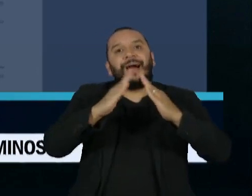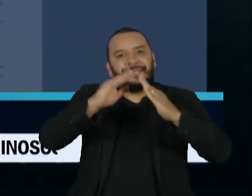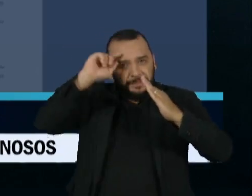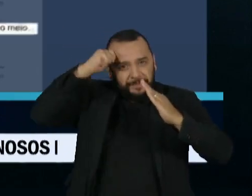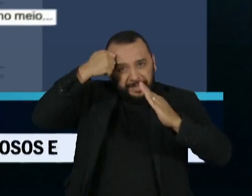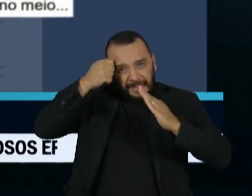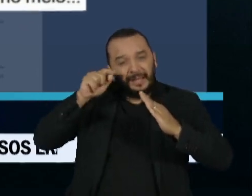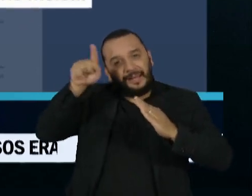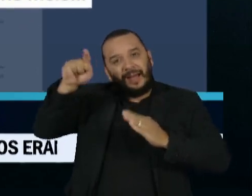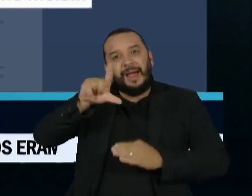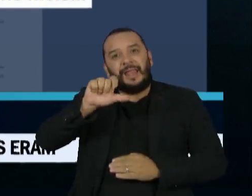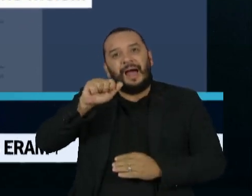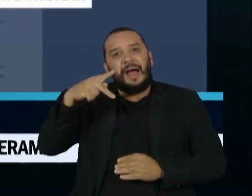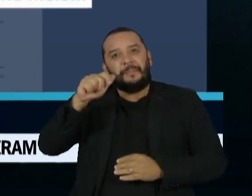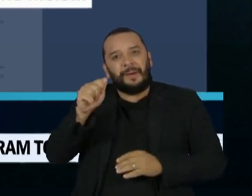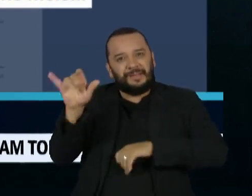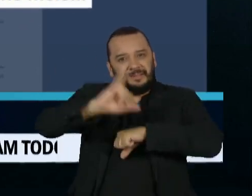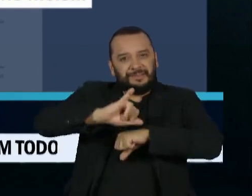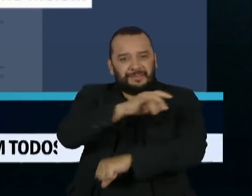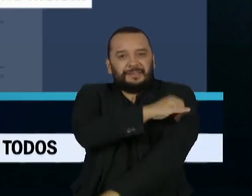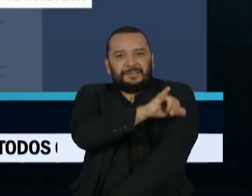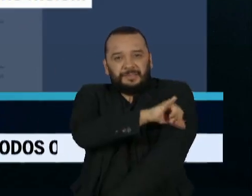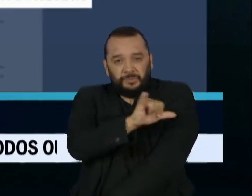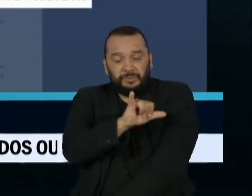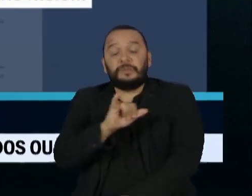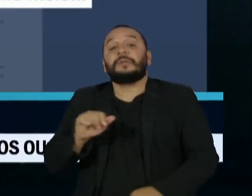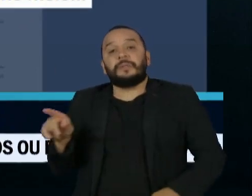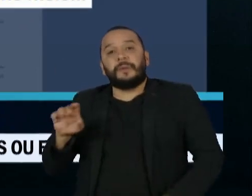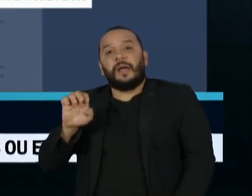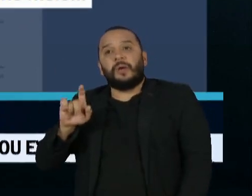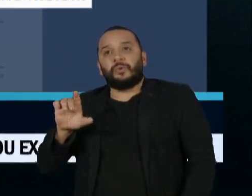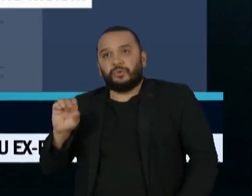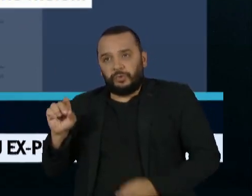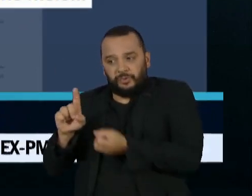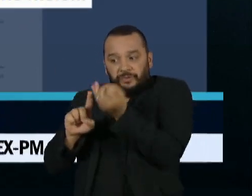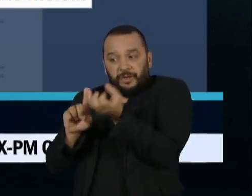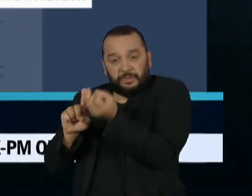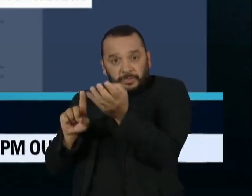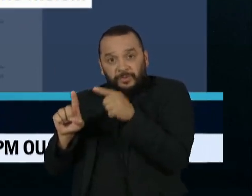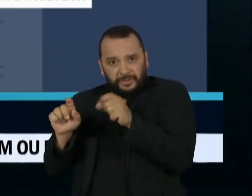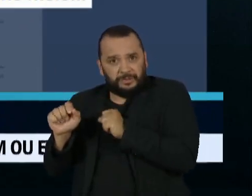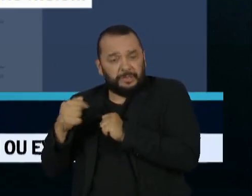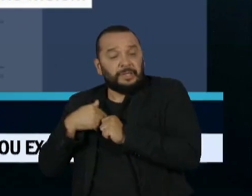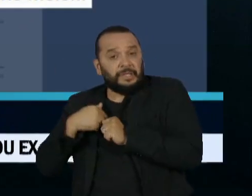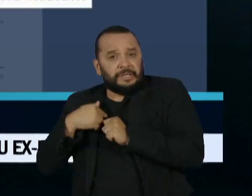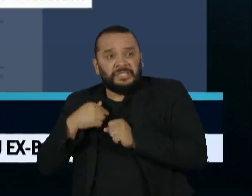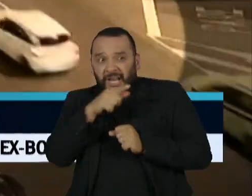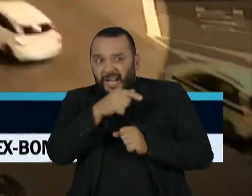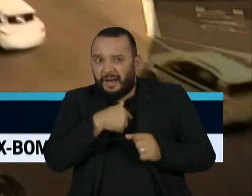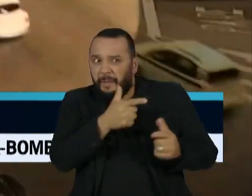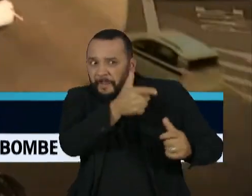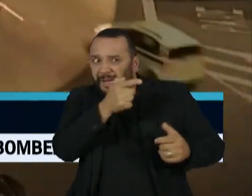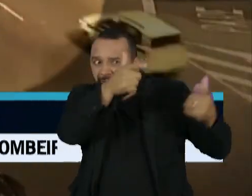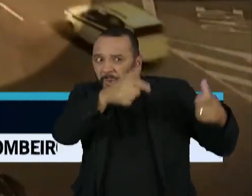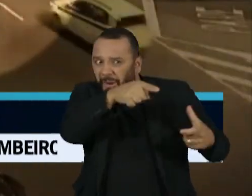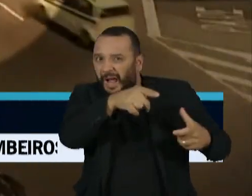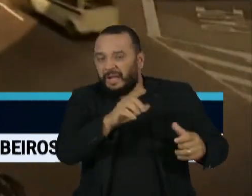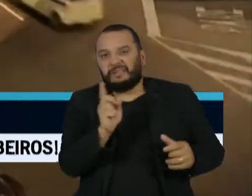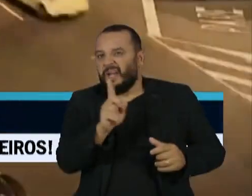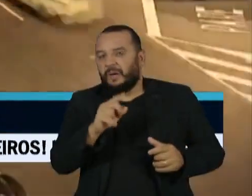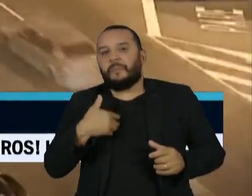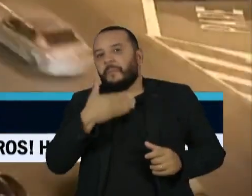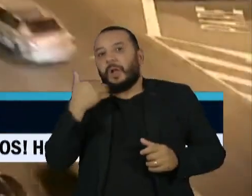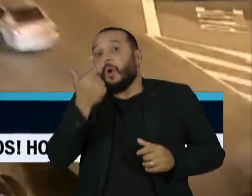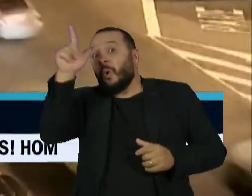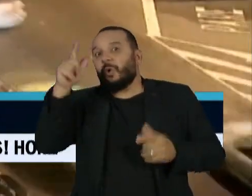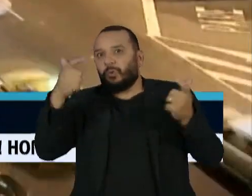negras na Lapa, no centro do Rio. Na delação, Elcio disse que Lessa pensou em executar Marielle naquele local. Mas a dupla seguiu